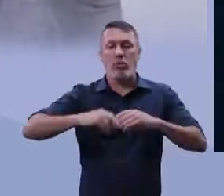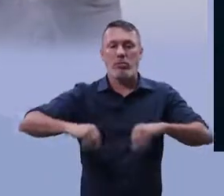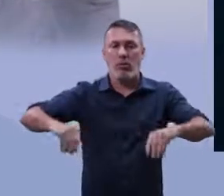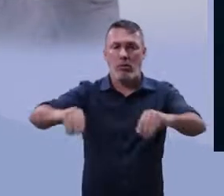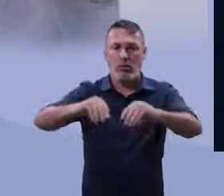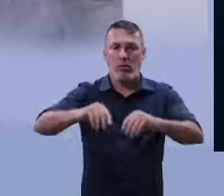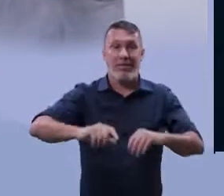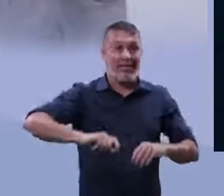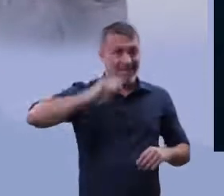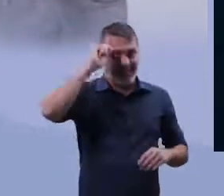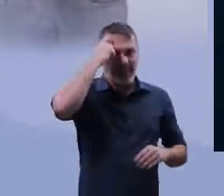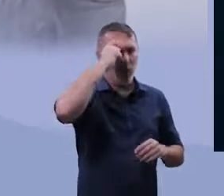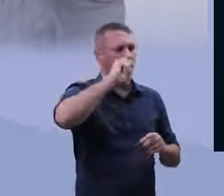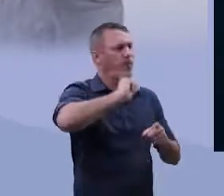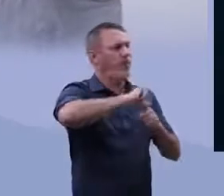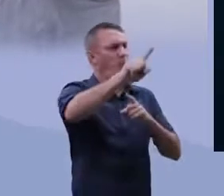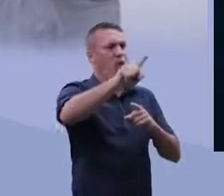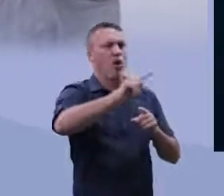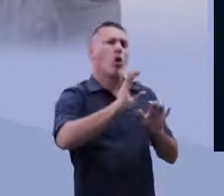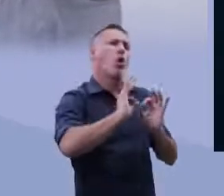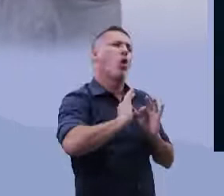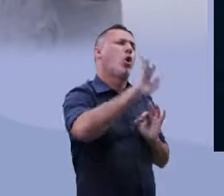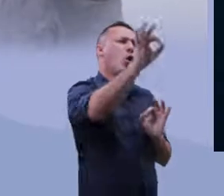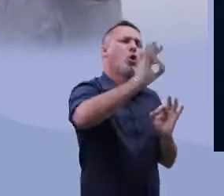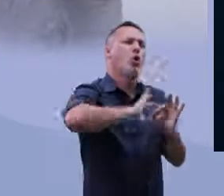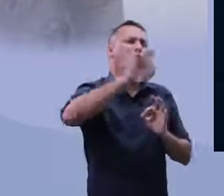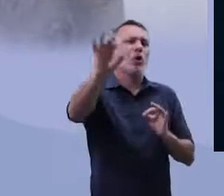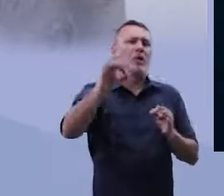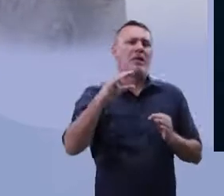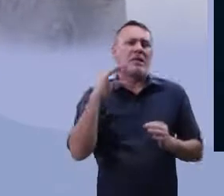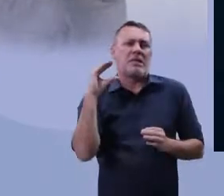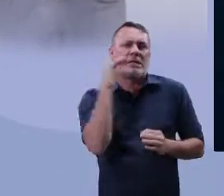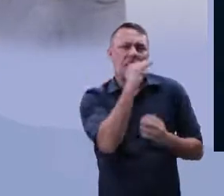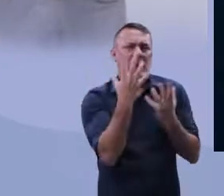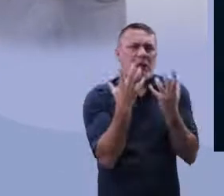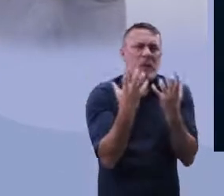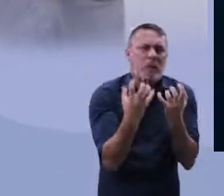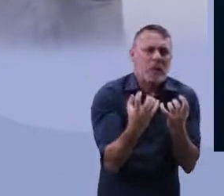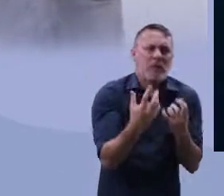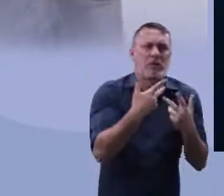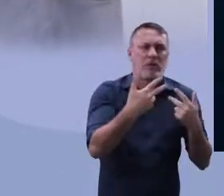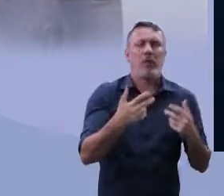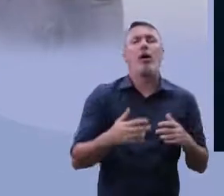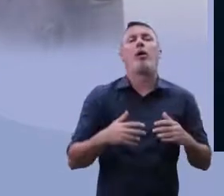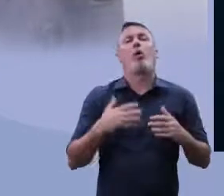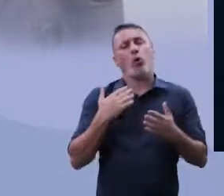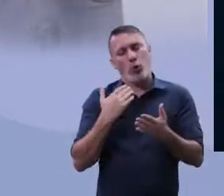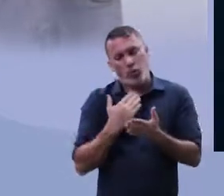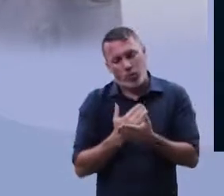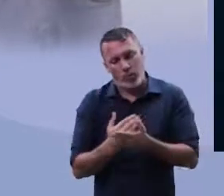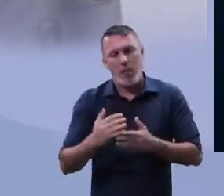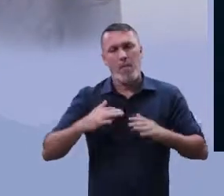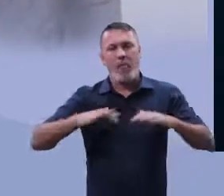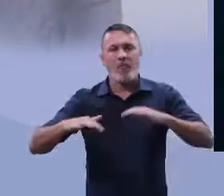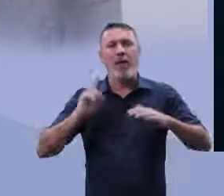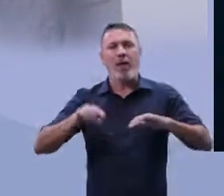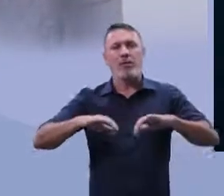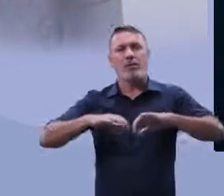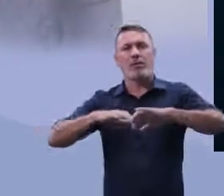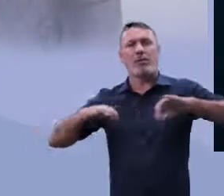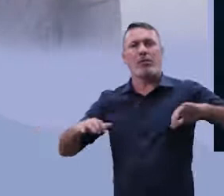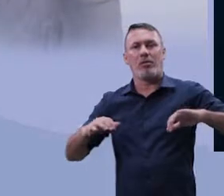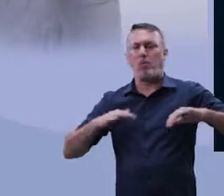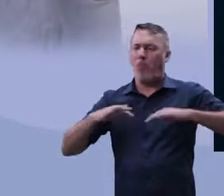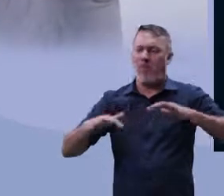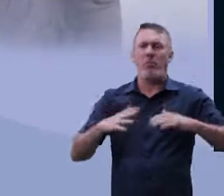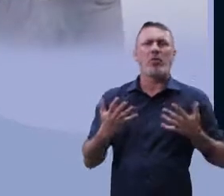segregadas, em áreas desérticas, em áreas semiáridas. E aí, o movimento começou a surgir contra